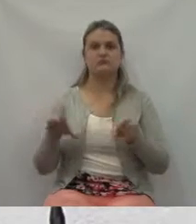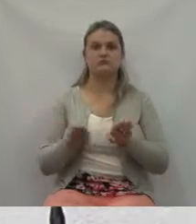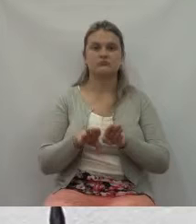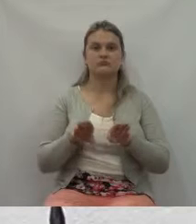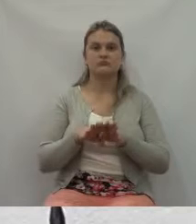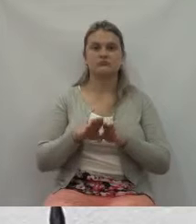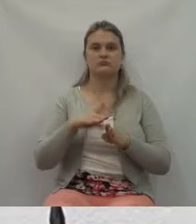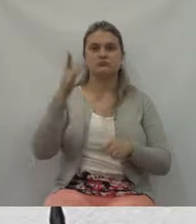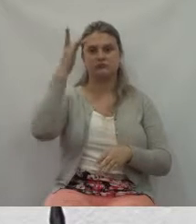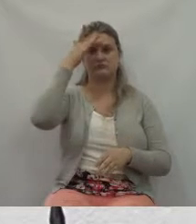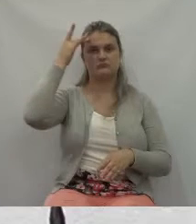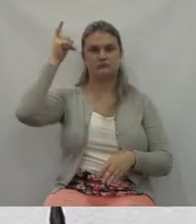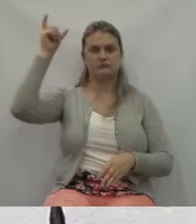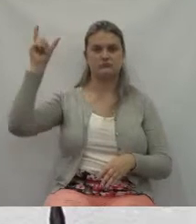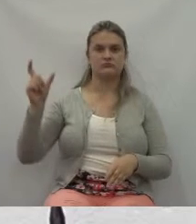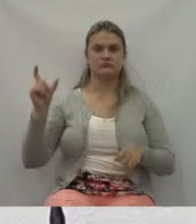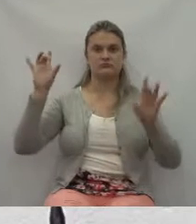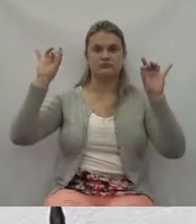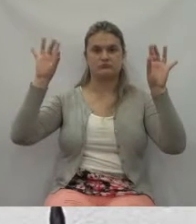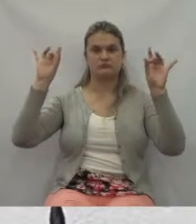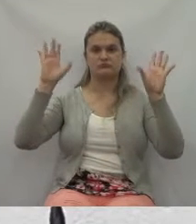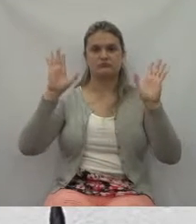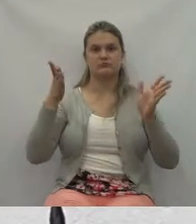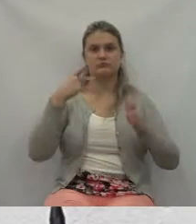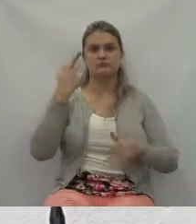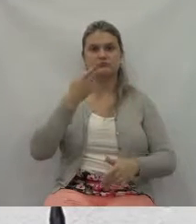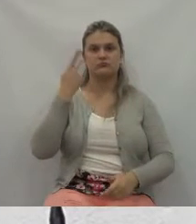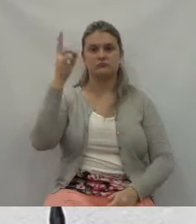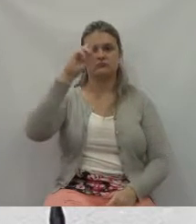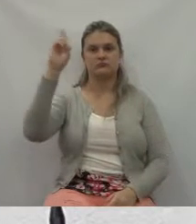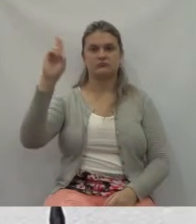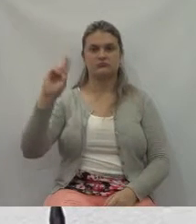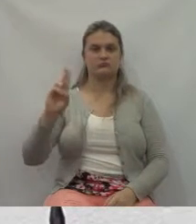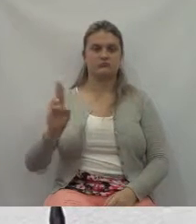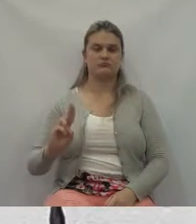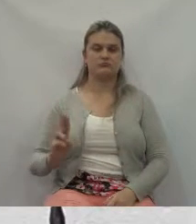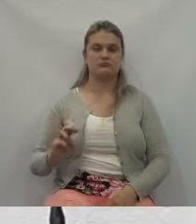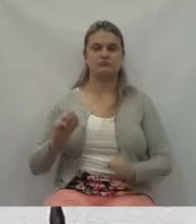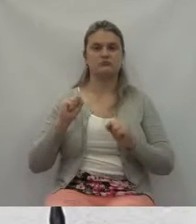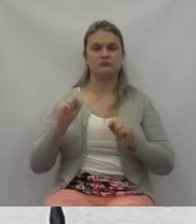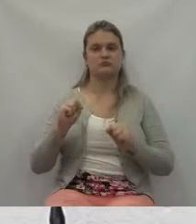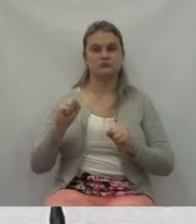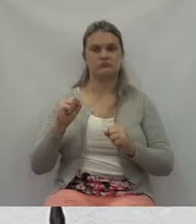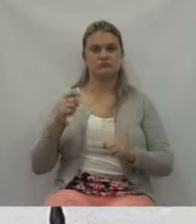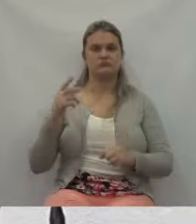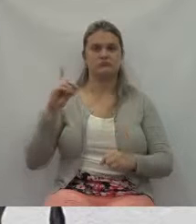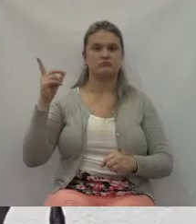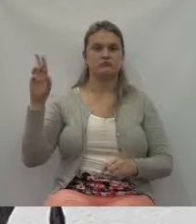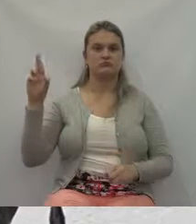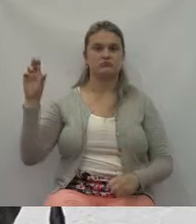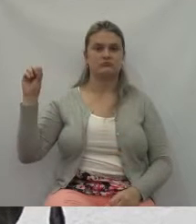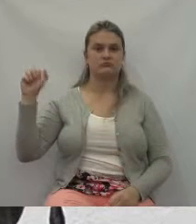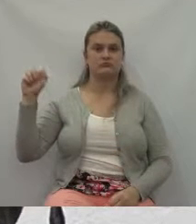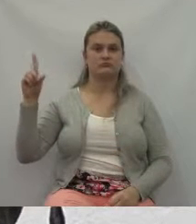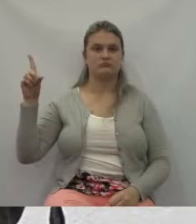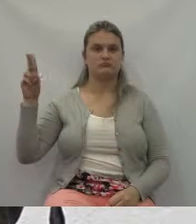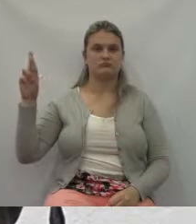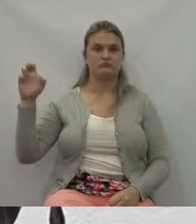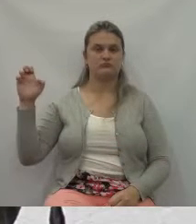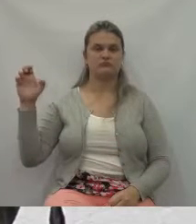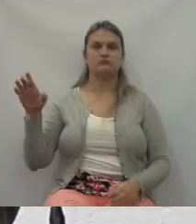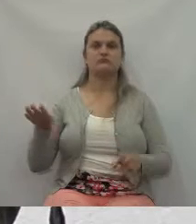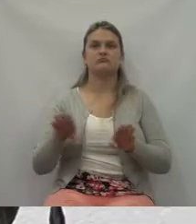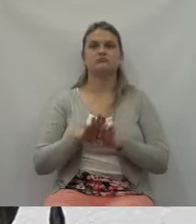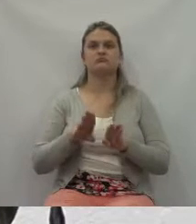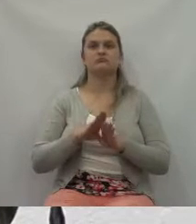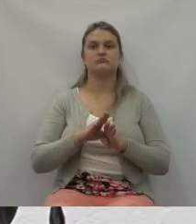mencionadas pelo doutor André, e de maneira especial também